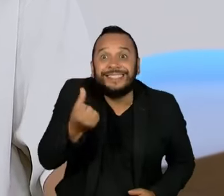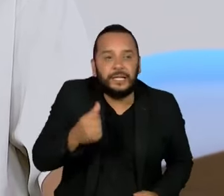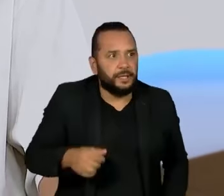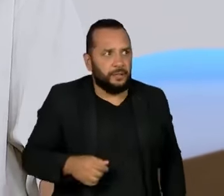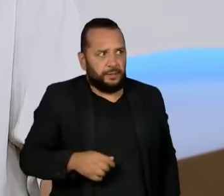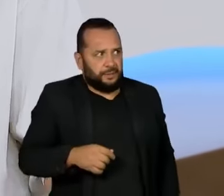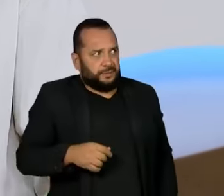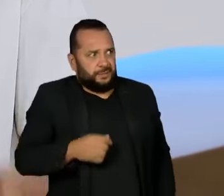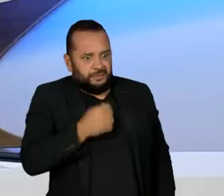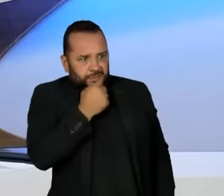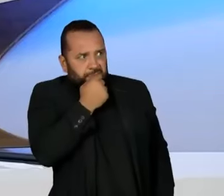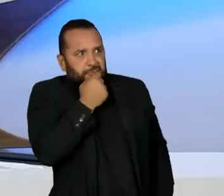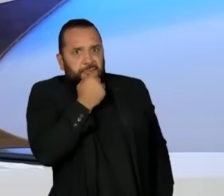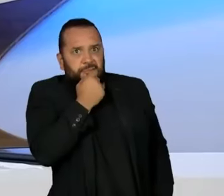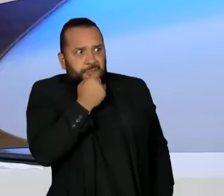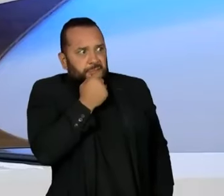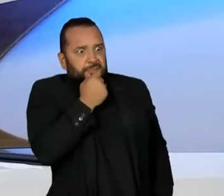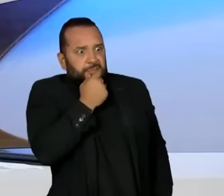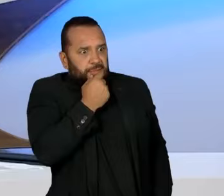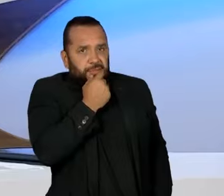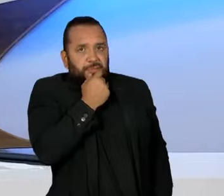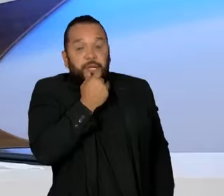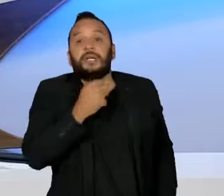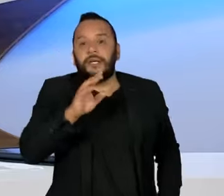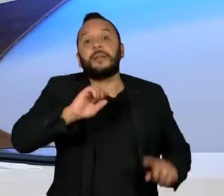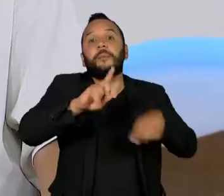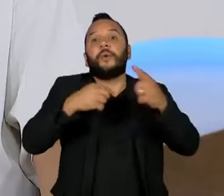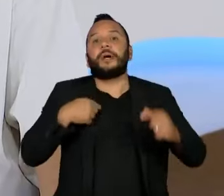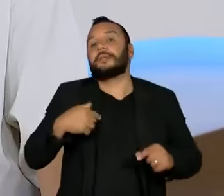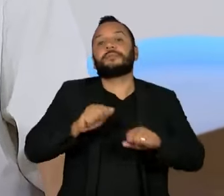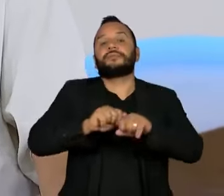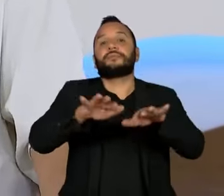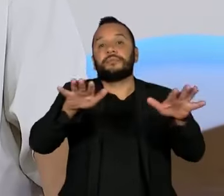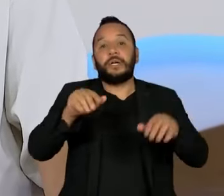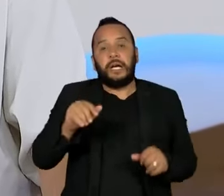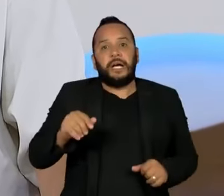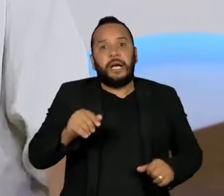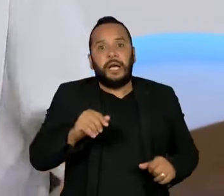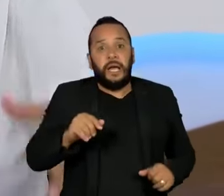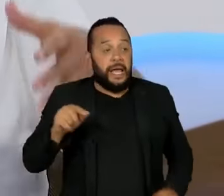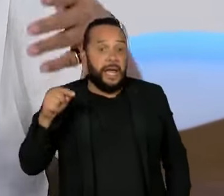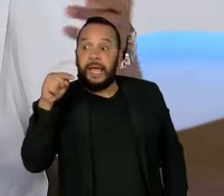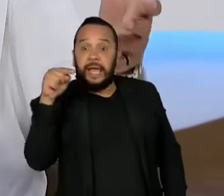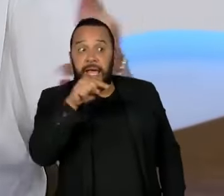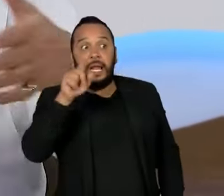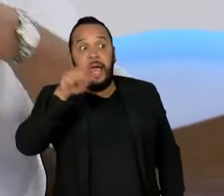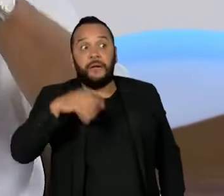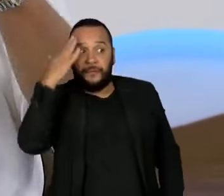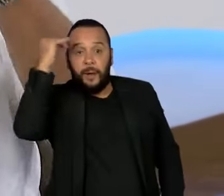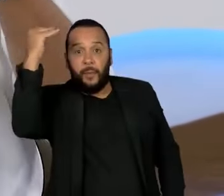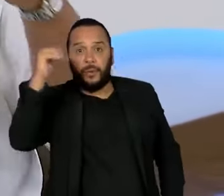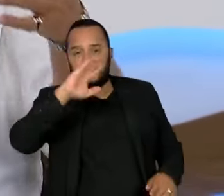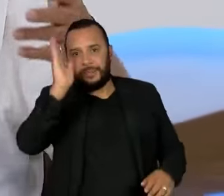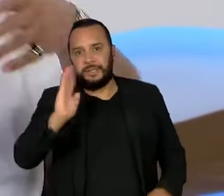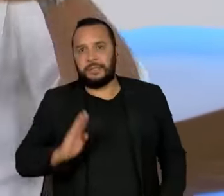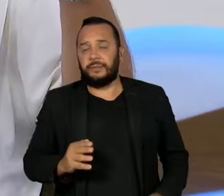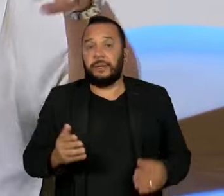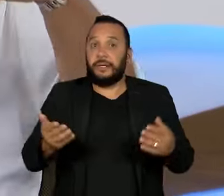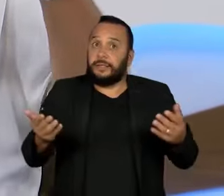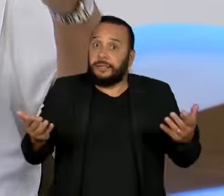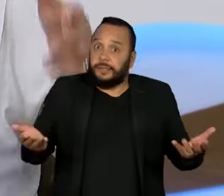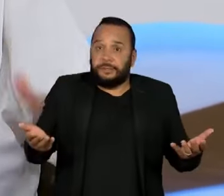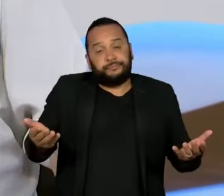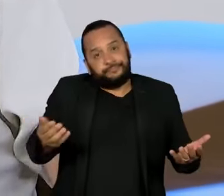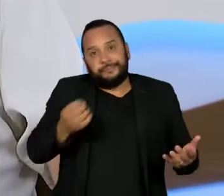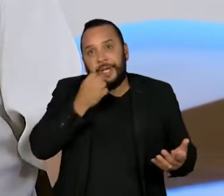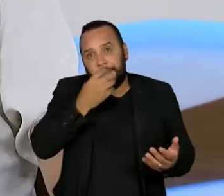fazer vestibular, Sidney Magal, artista famoso no Brasil, e essa história é que contaminou todo mundo, ao ponto da Joana querer fazer um